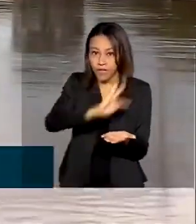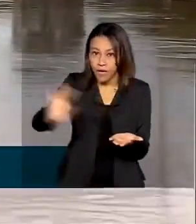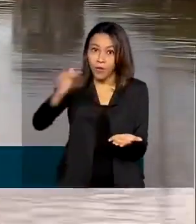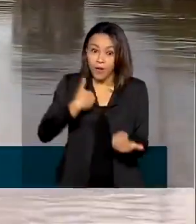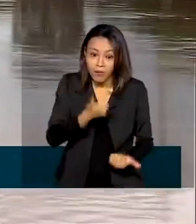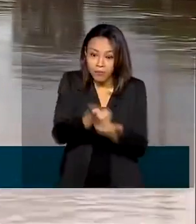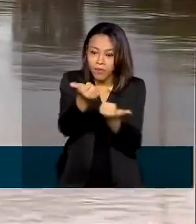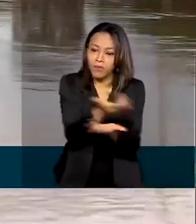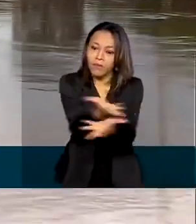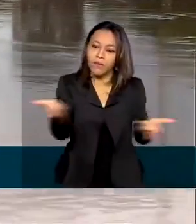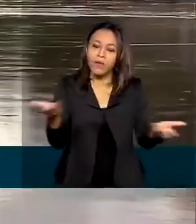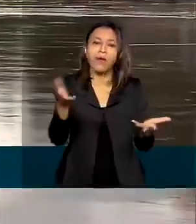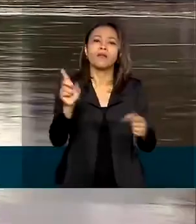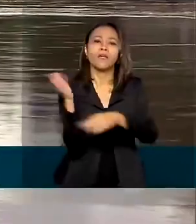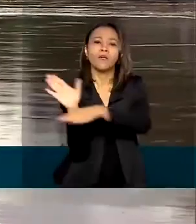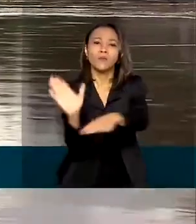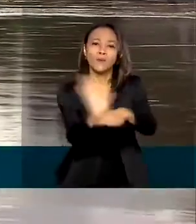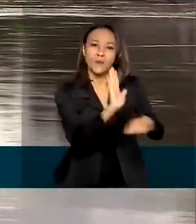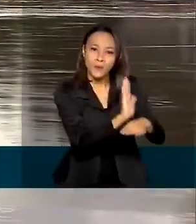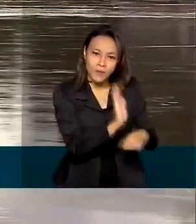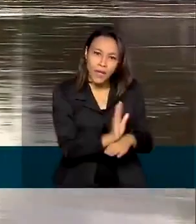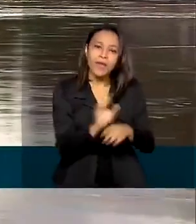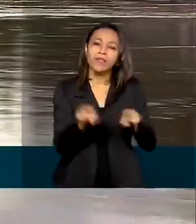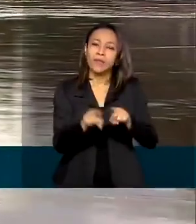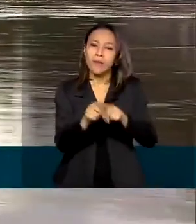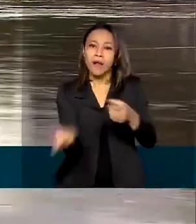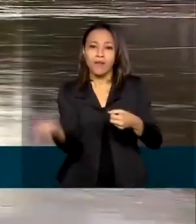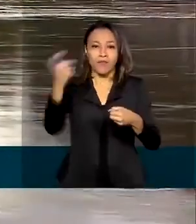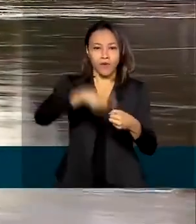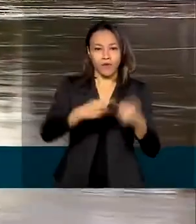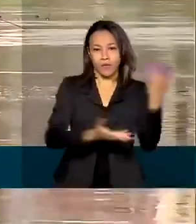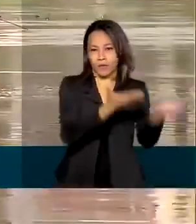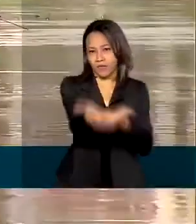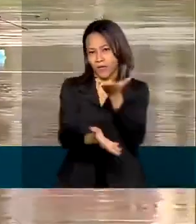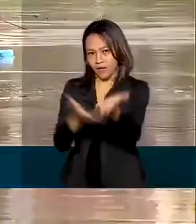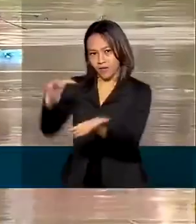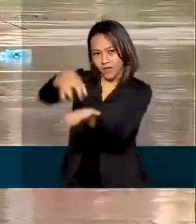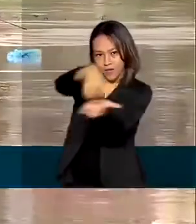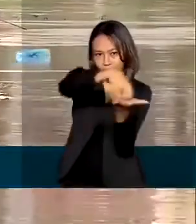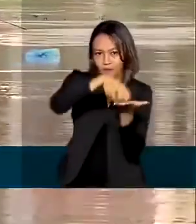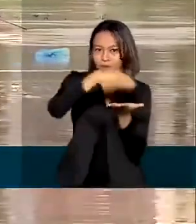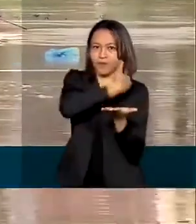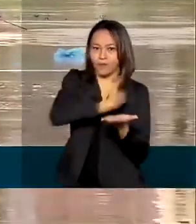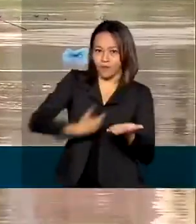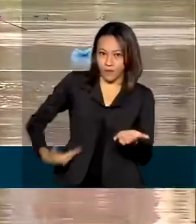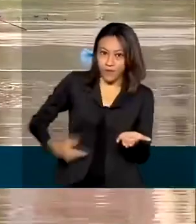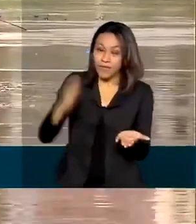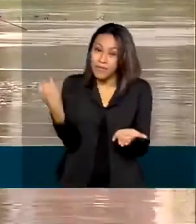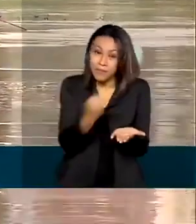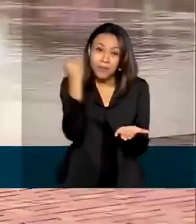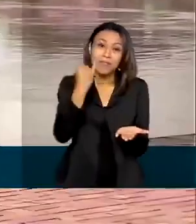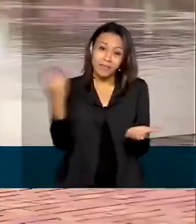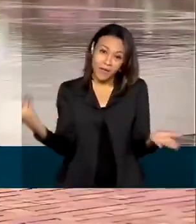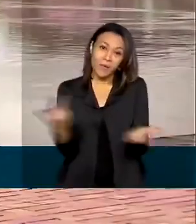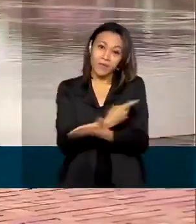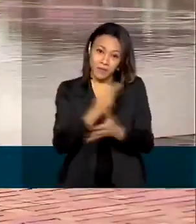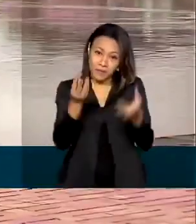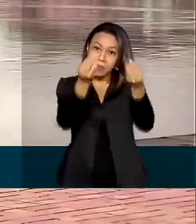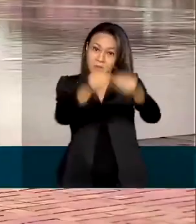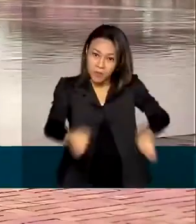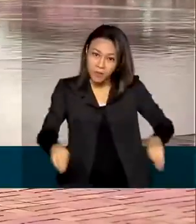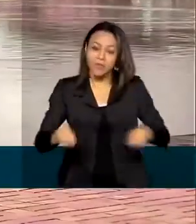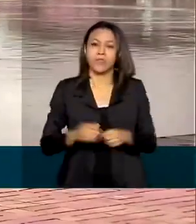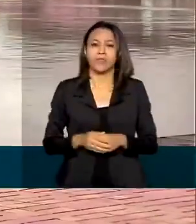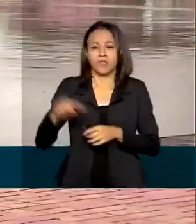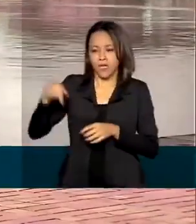socorro e assistência e para o restabelecimento de serviços essenciais em áreas afetadas. De acordo com o